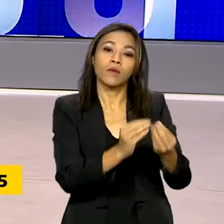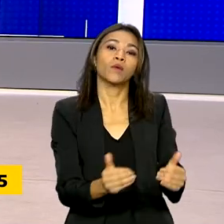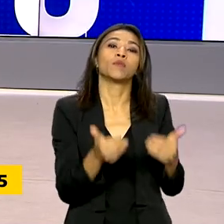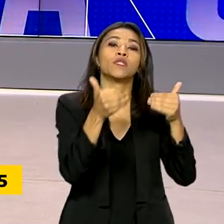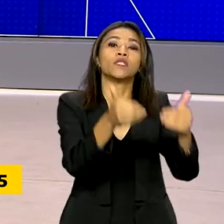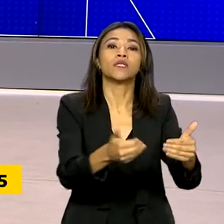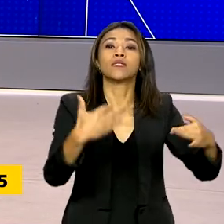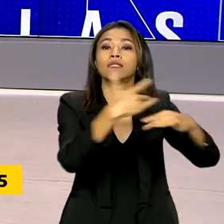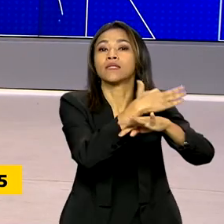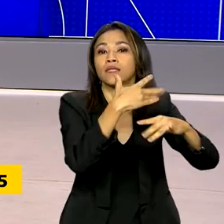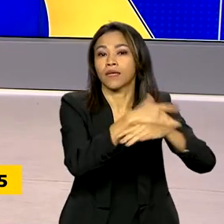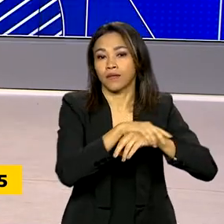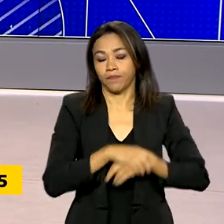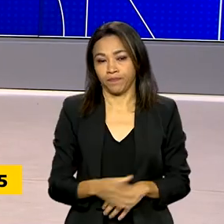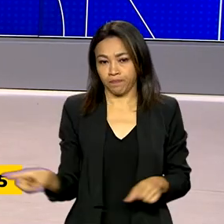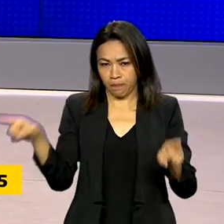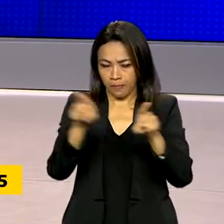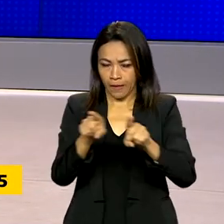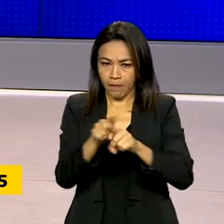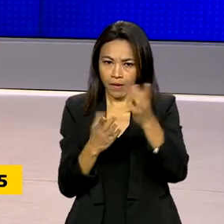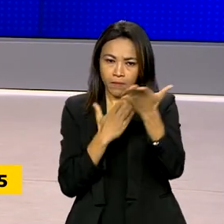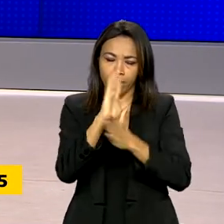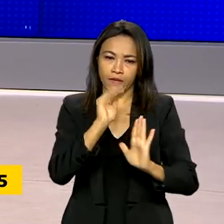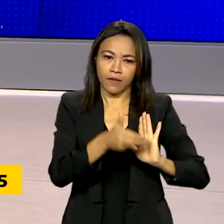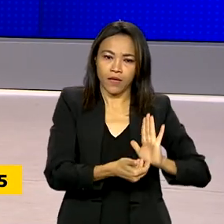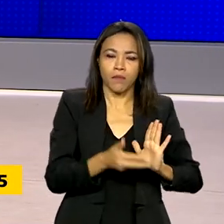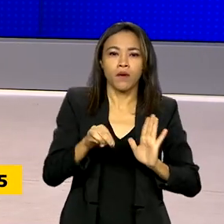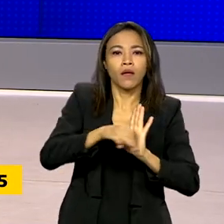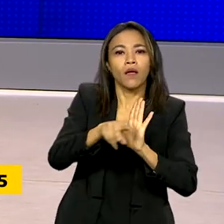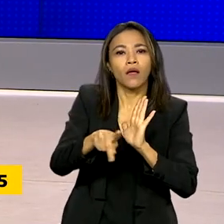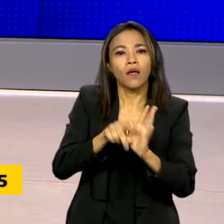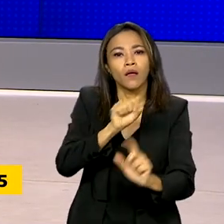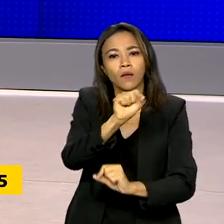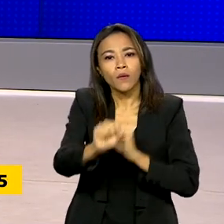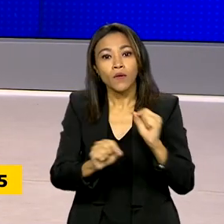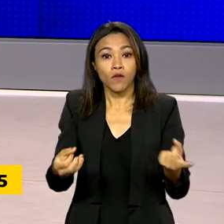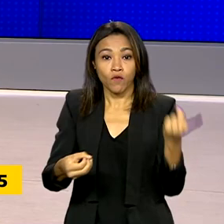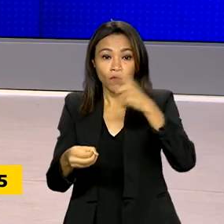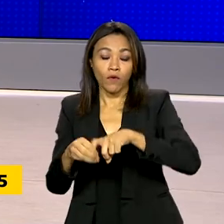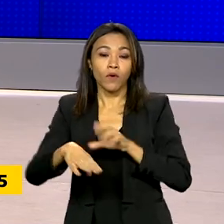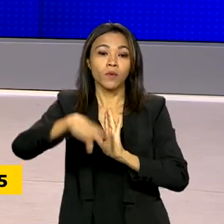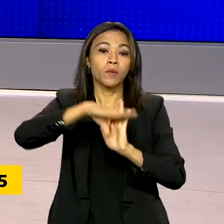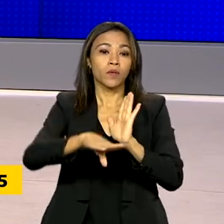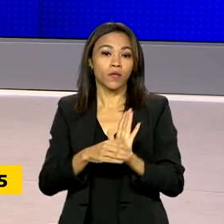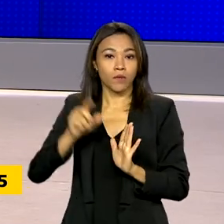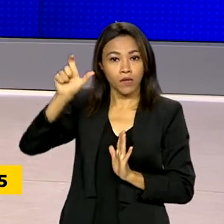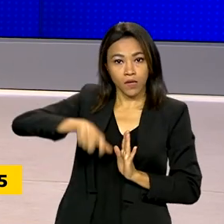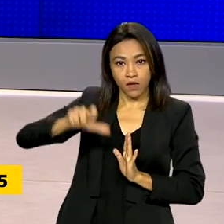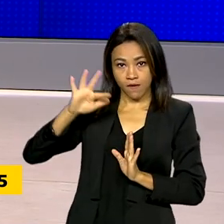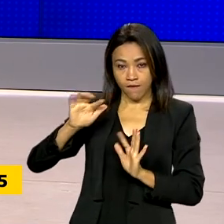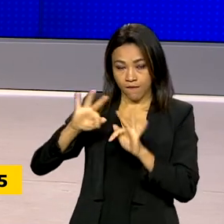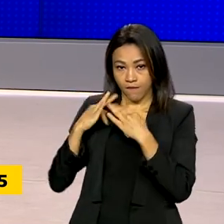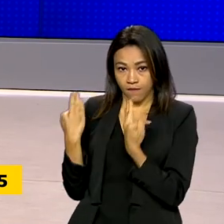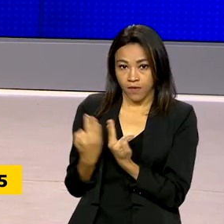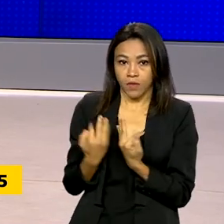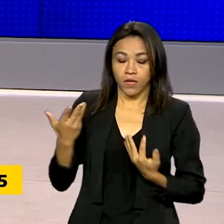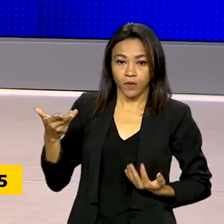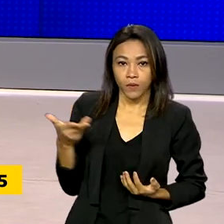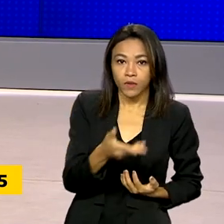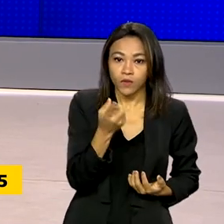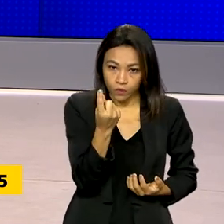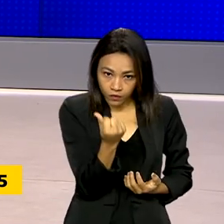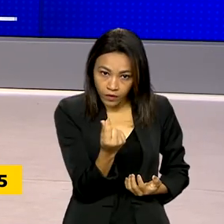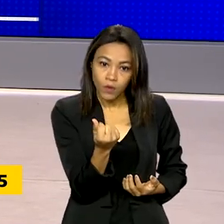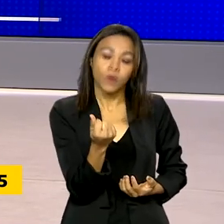Também foi aprovada na Câmara dos Deputados a medida provisória que retoma o programa Bolsa Família. Com isso, o valor